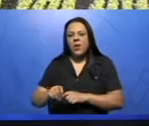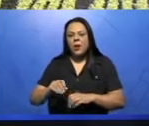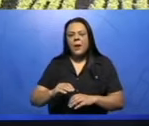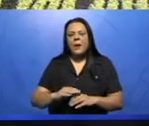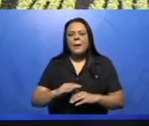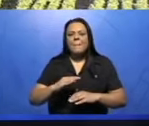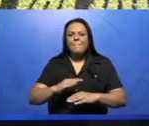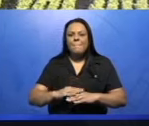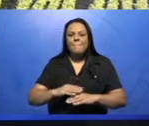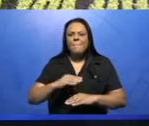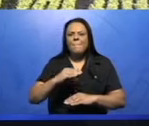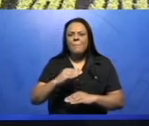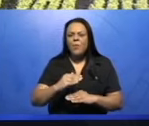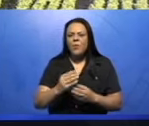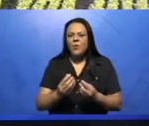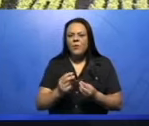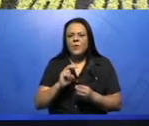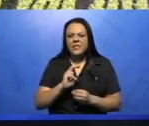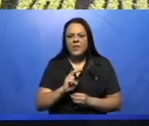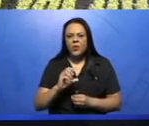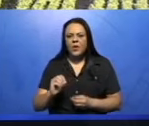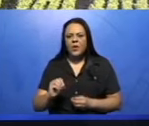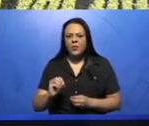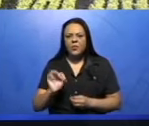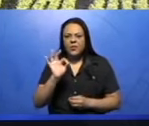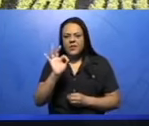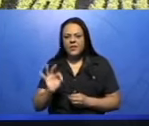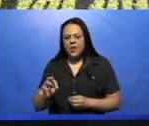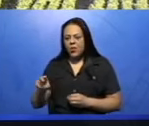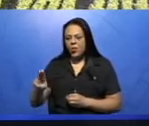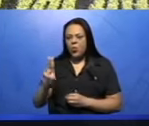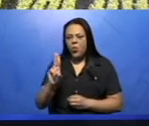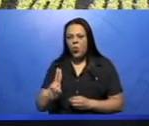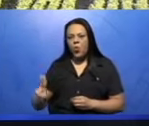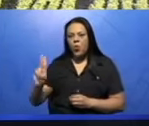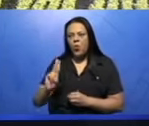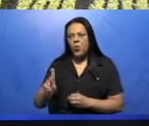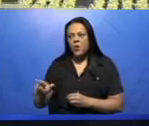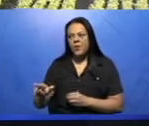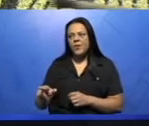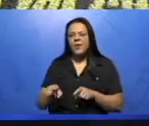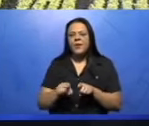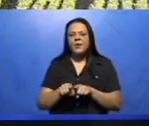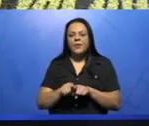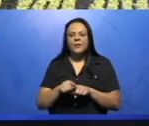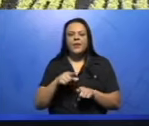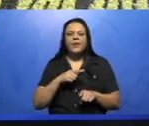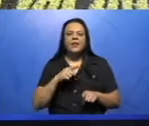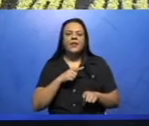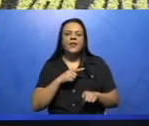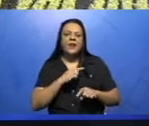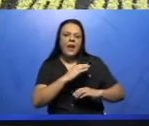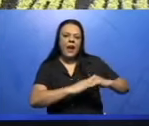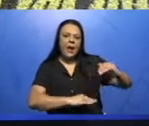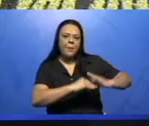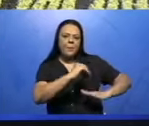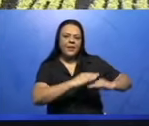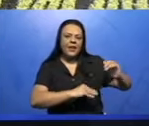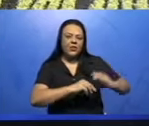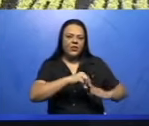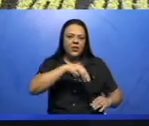do continente é nesse modelo. Existe aí a prática da monocultura. Diferentemente da agricultura,